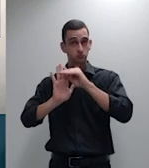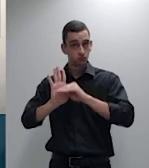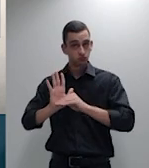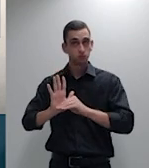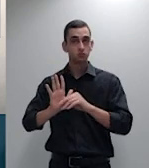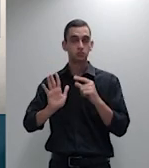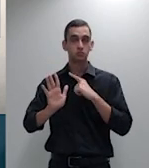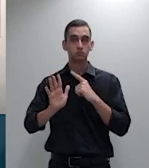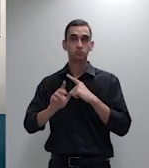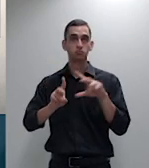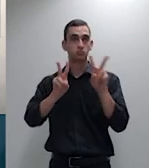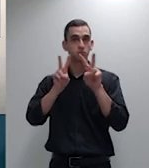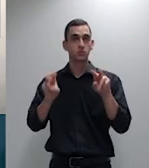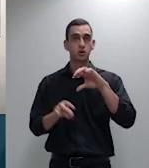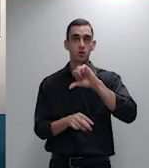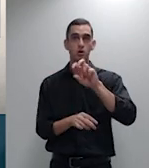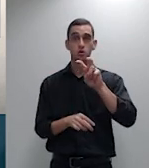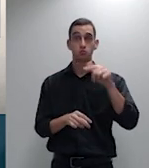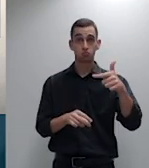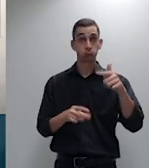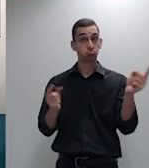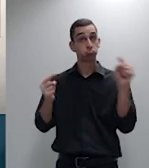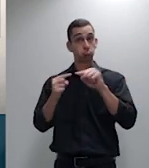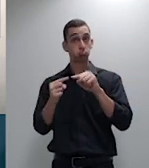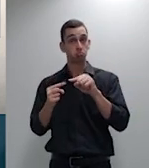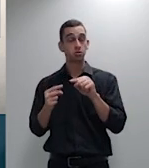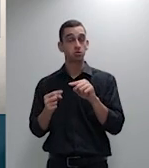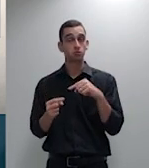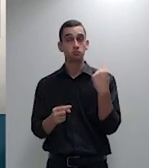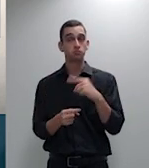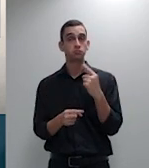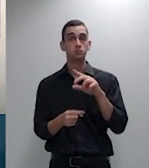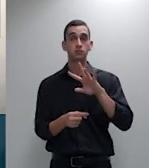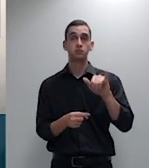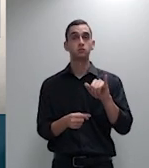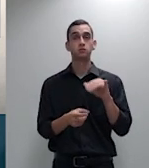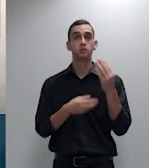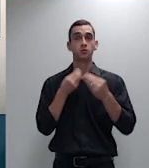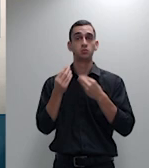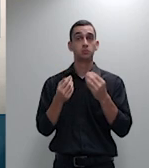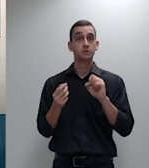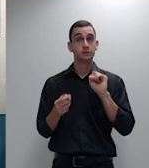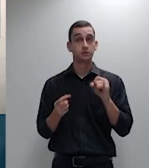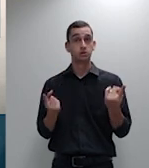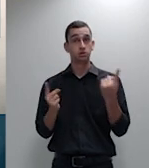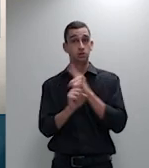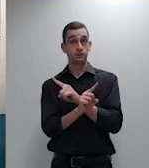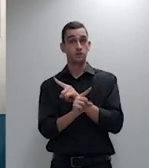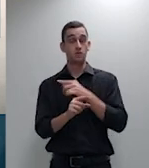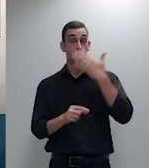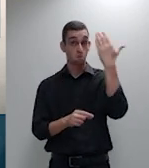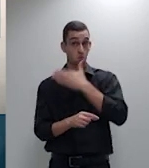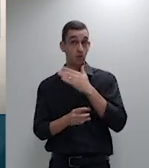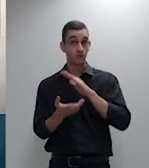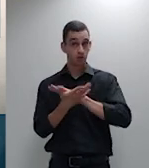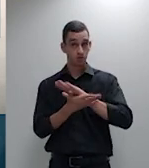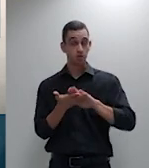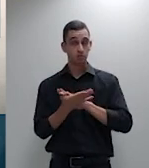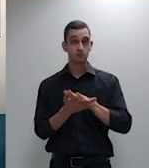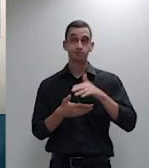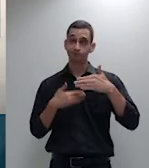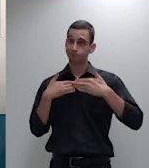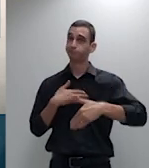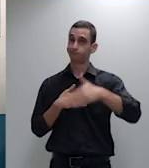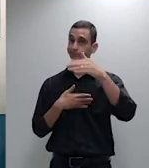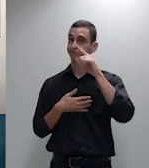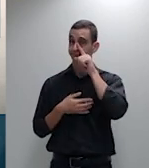se a gente não fizer essa inversão da prova a gente pode correr o risco de que os demandantes não consigam comprovar então